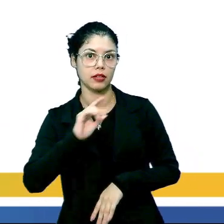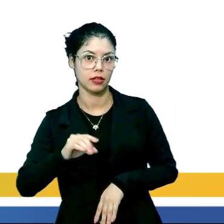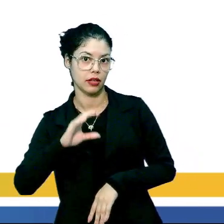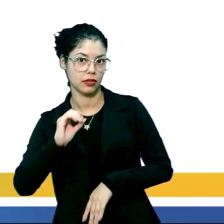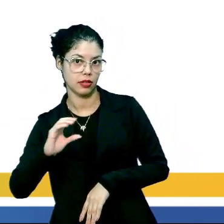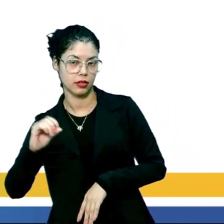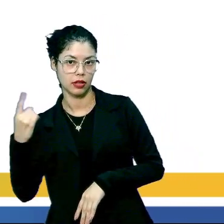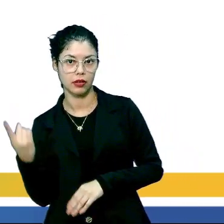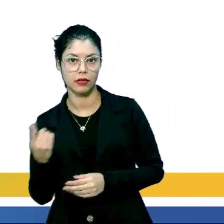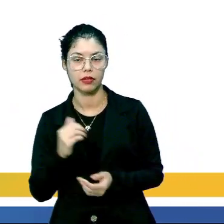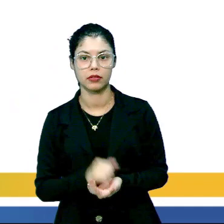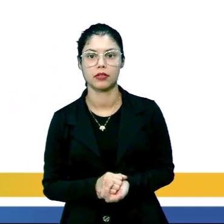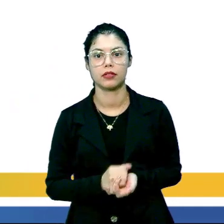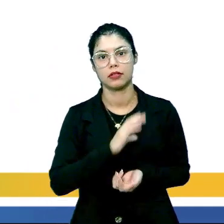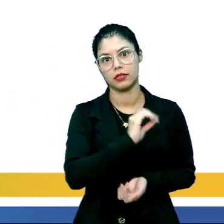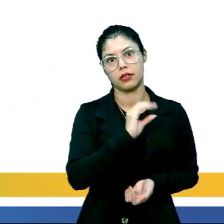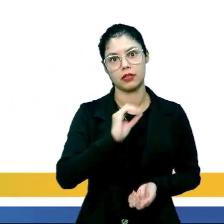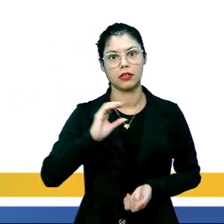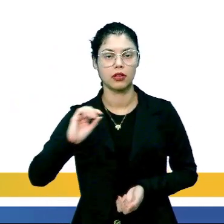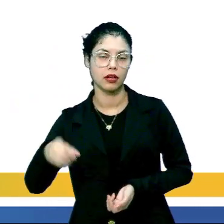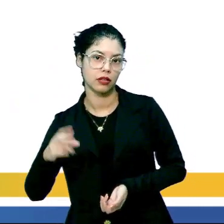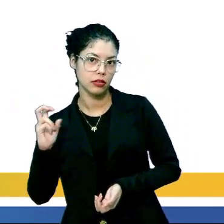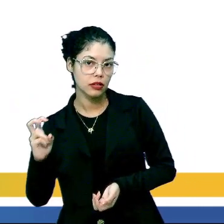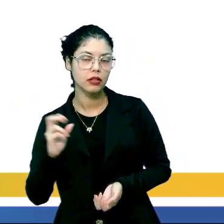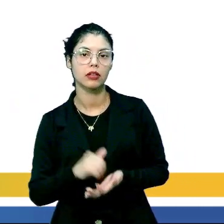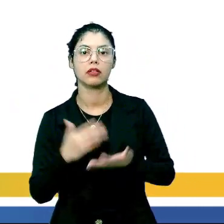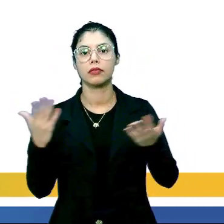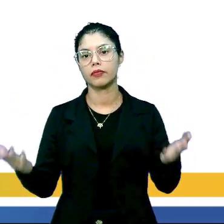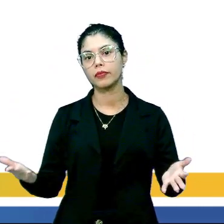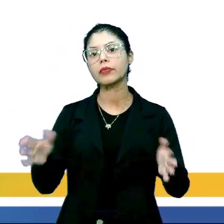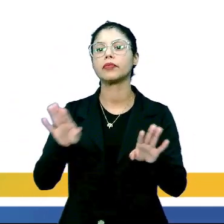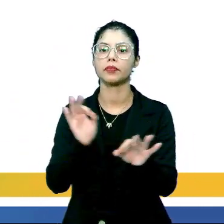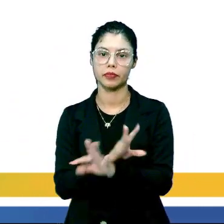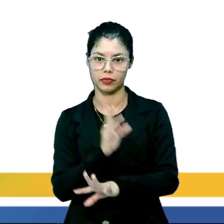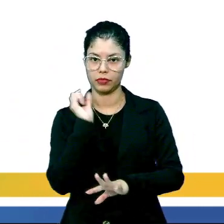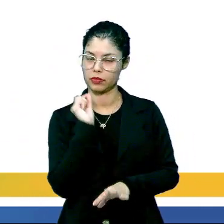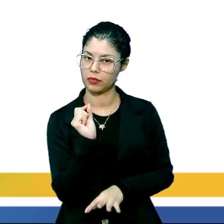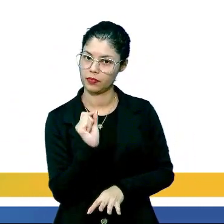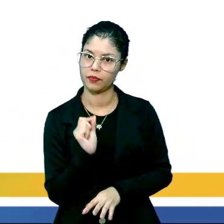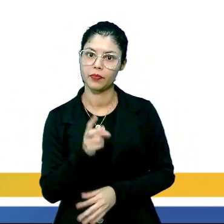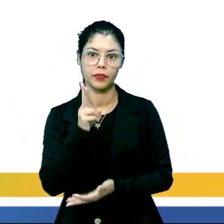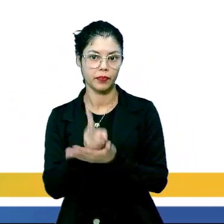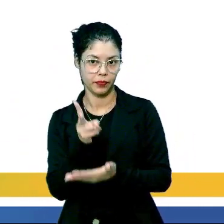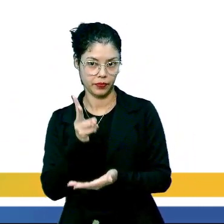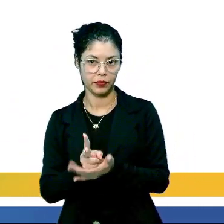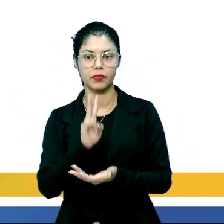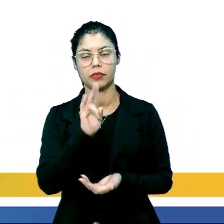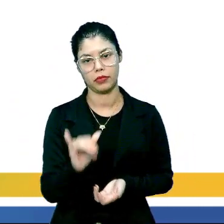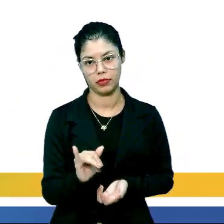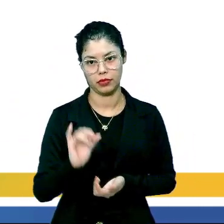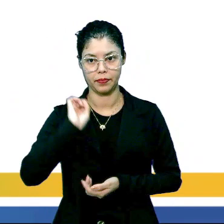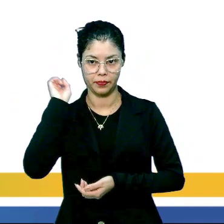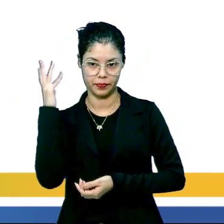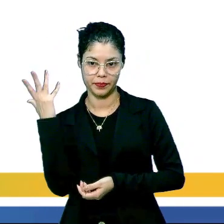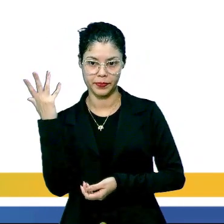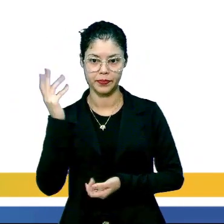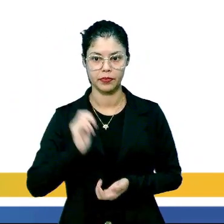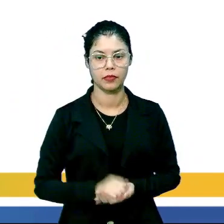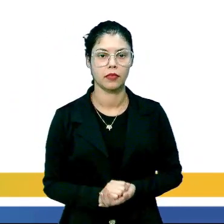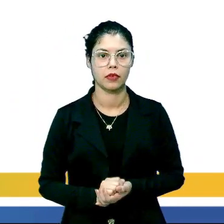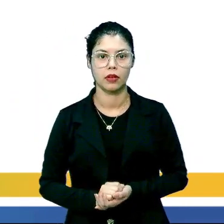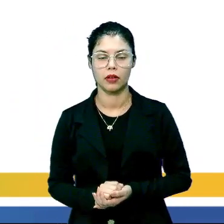,01? Ah, é 0,005. Então, esse decaimento radioativo, ele sempre vai acontecer, tá?